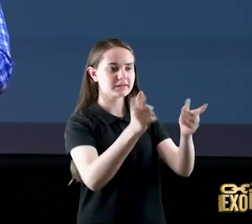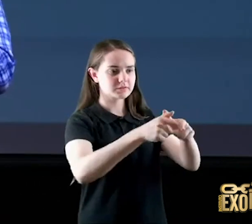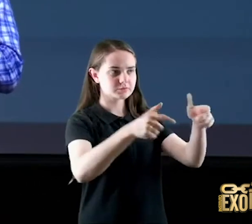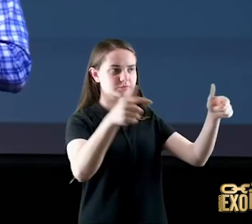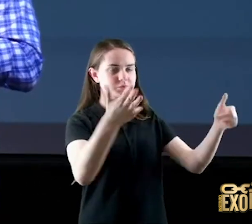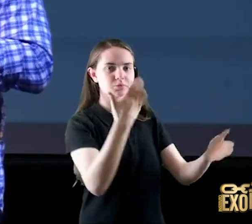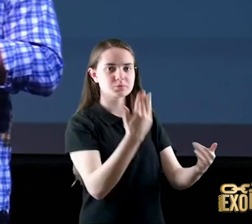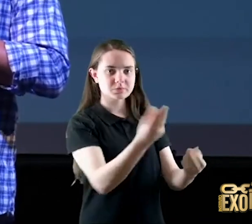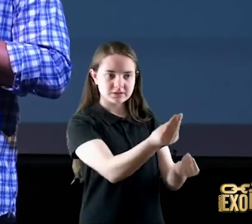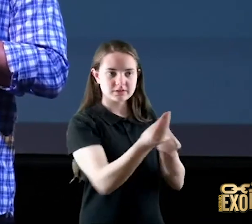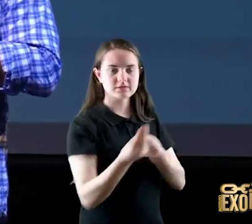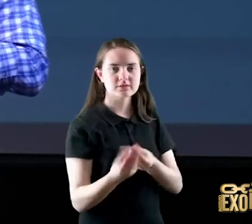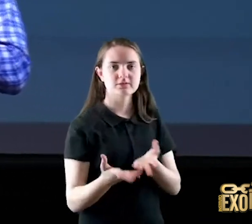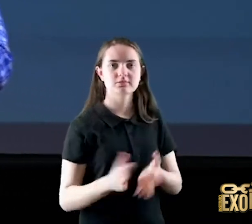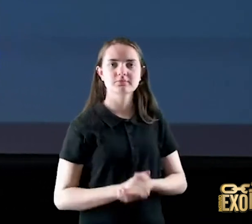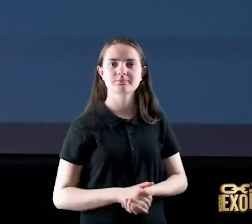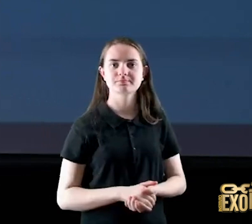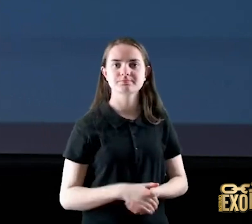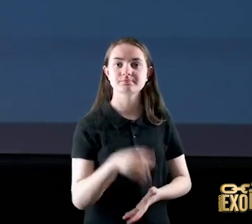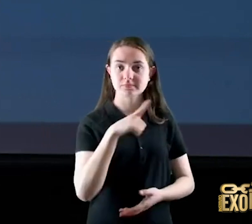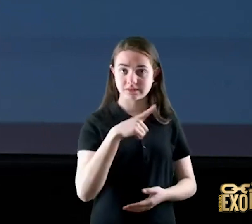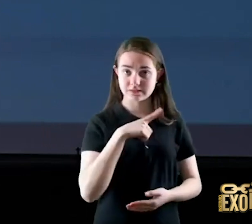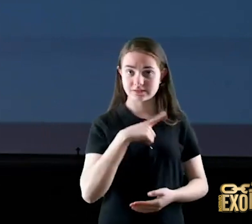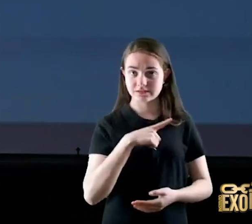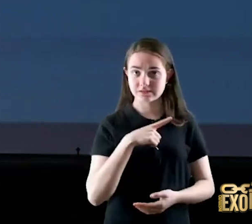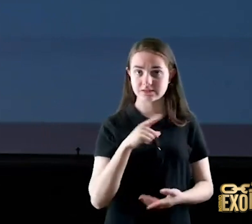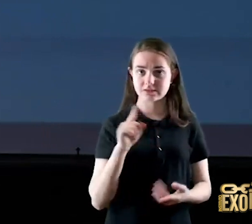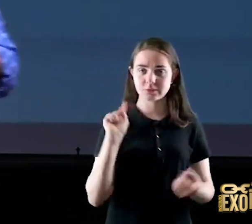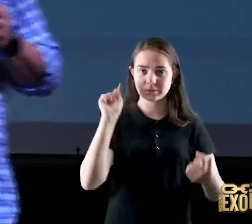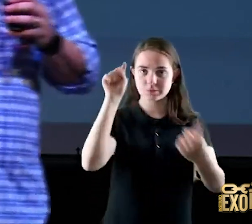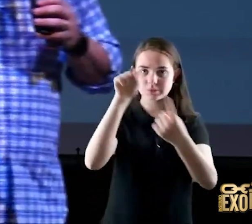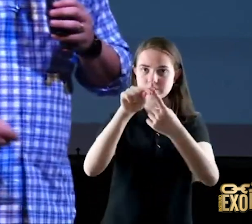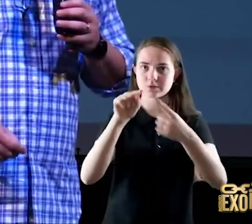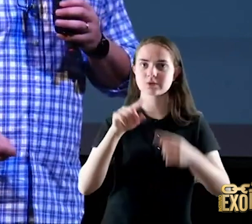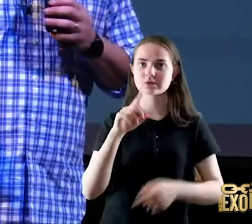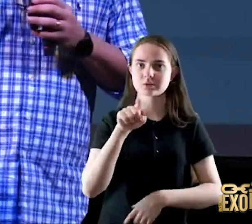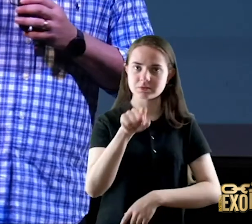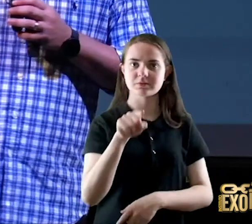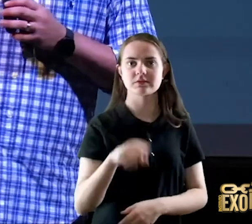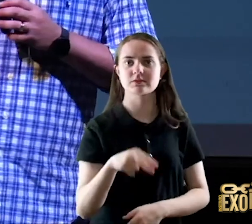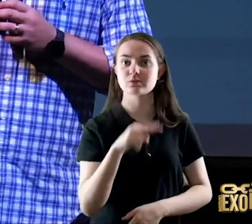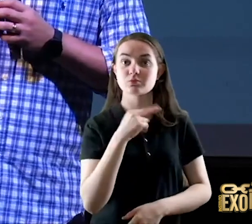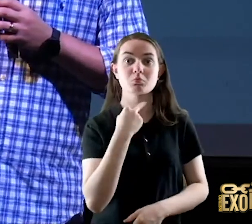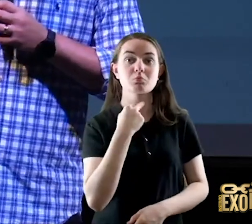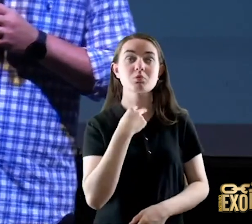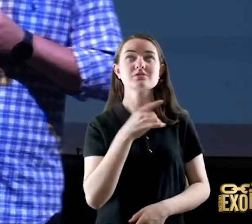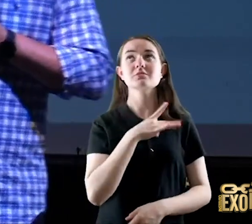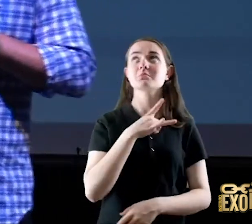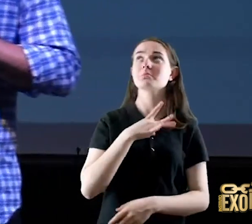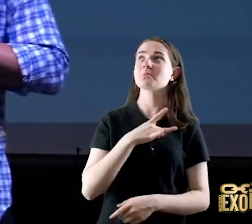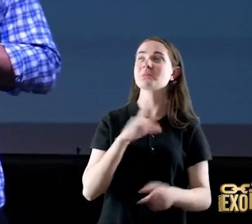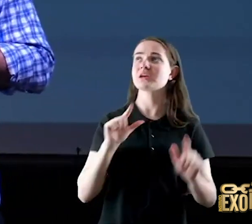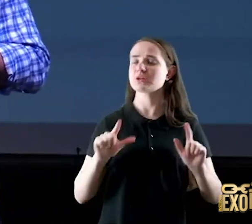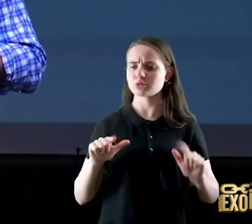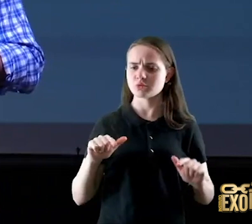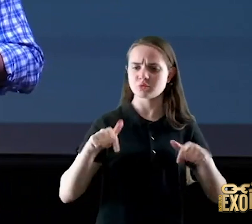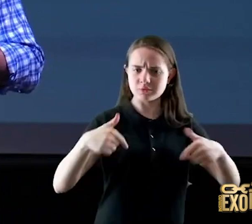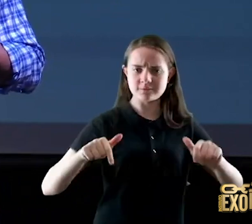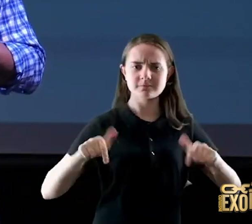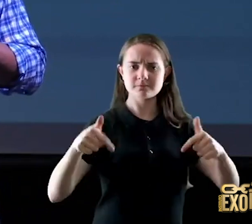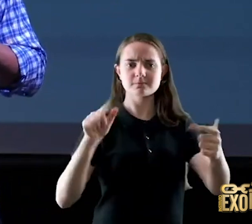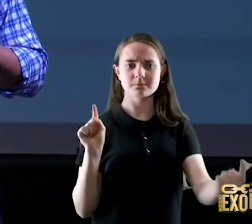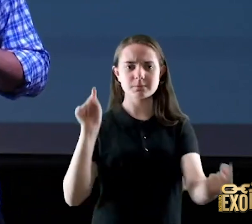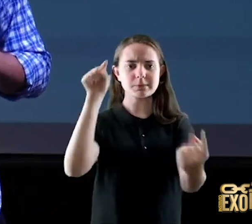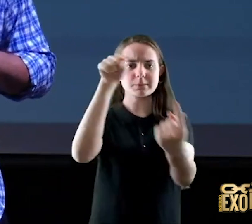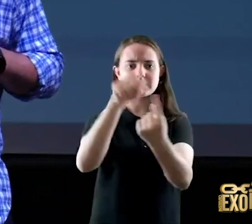está falando existe um propósito pra você você não pode ter medo de executar o propósito porque nesse propósito a minha mão vai fazer uma